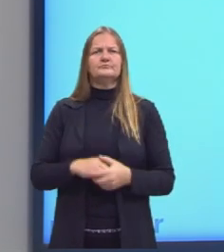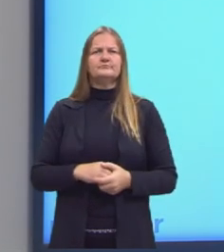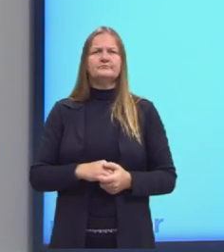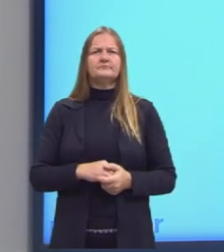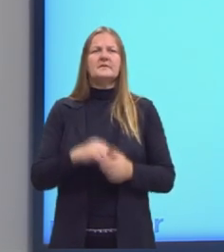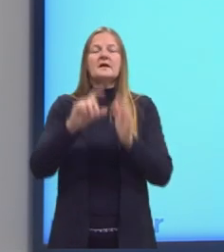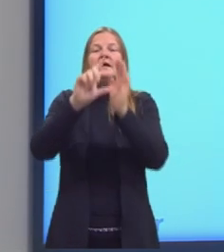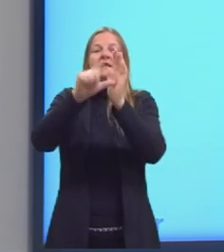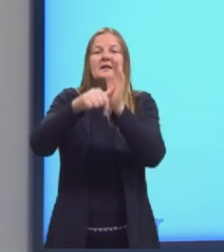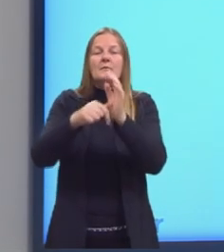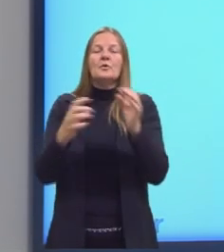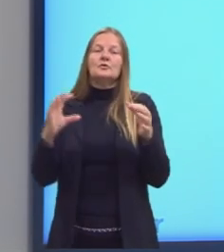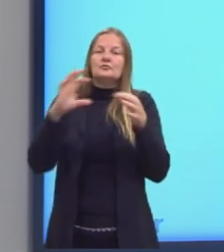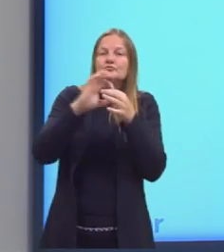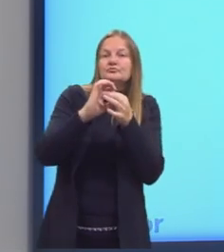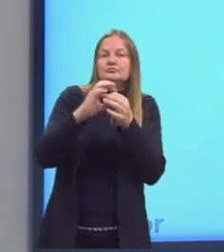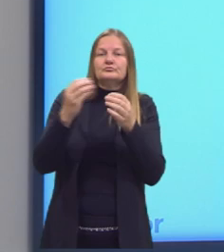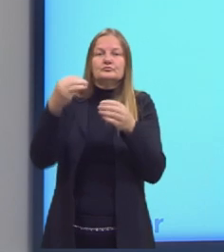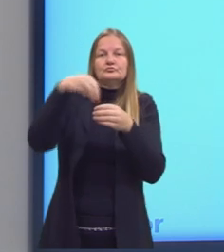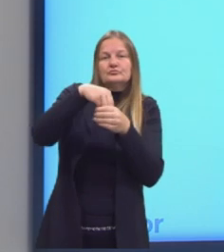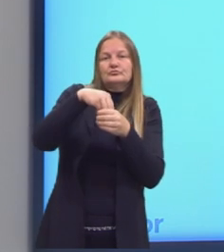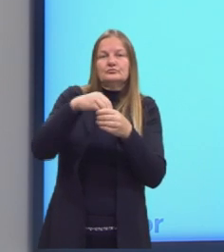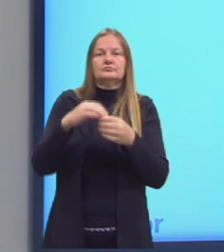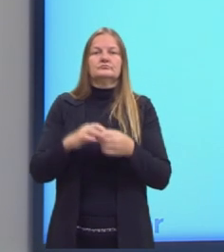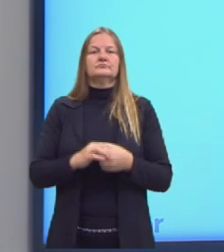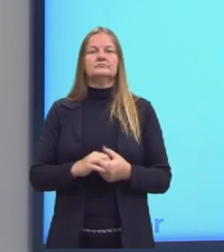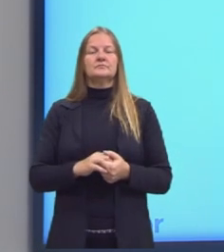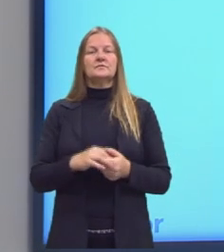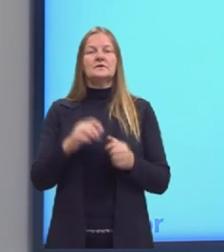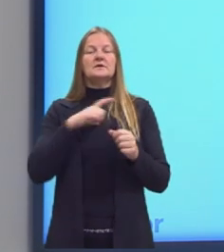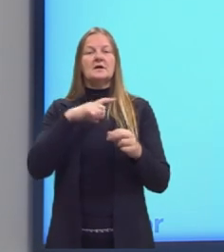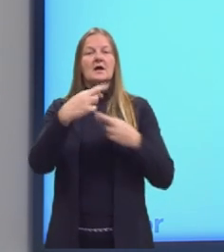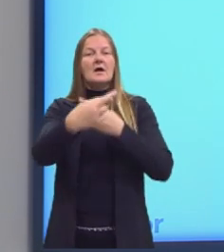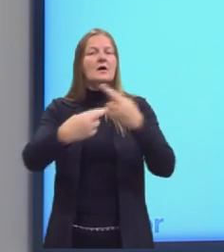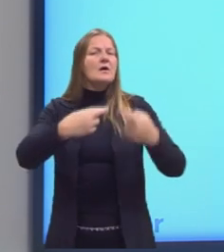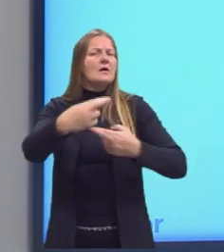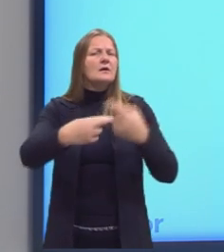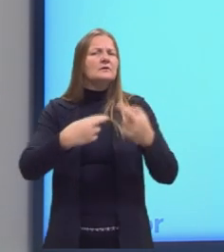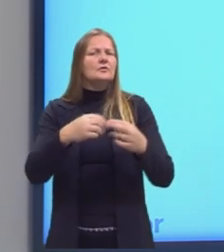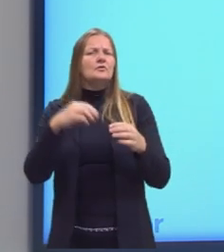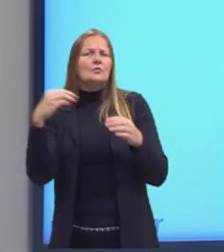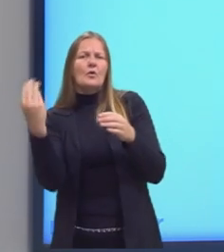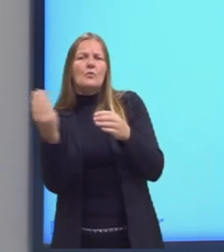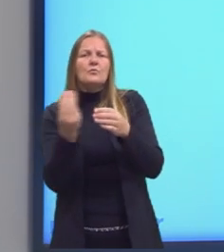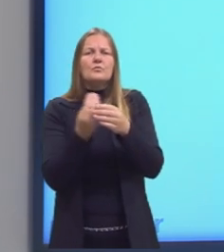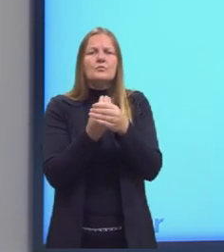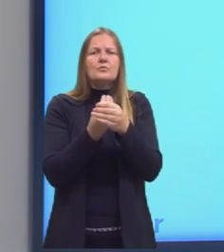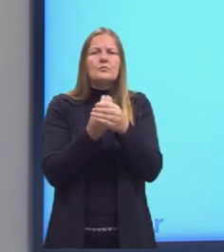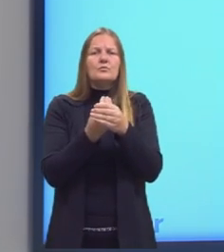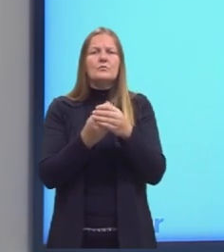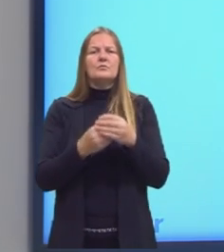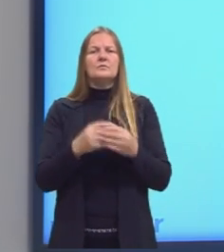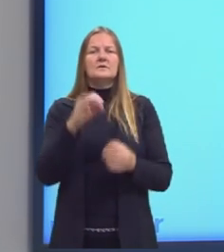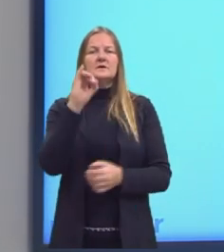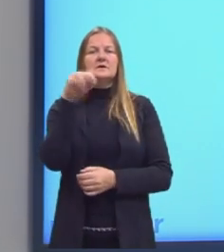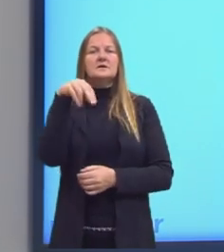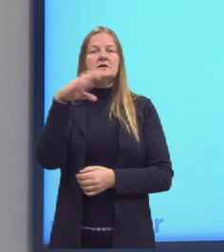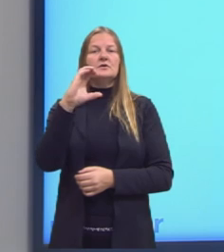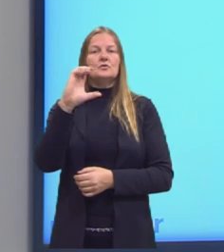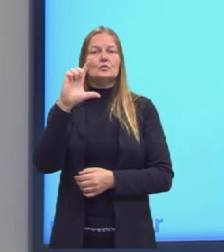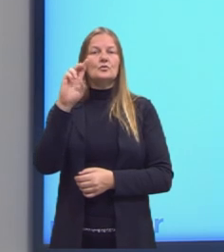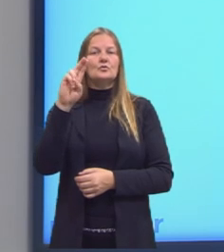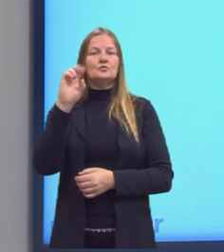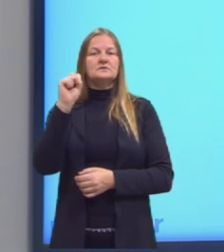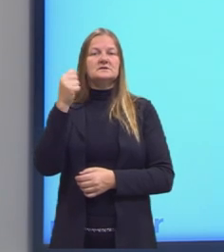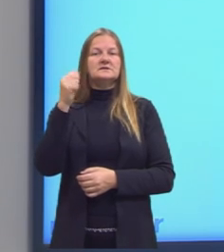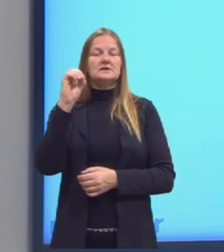da relação de pertinência, nós estudamos também a relação de inclusão. Então, ela é utilizada para verificar se